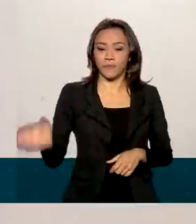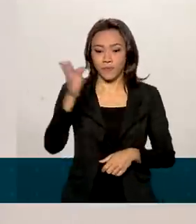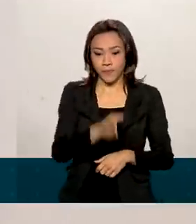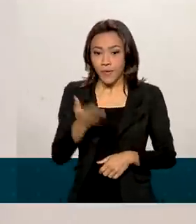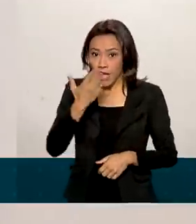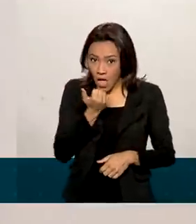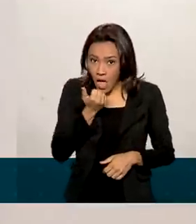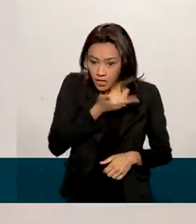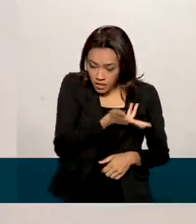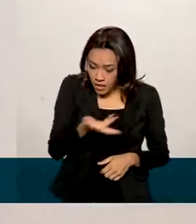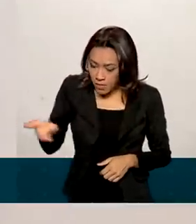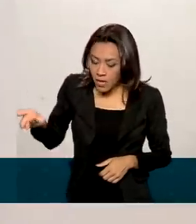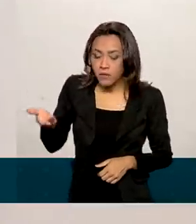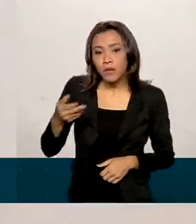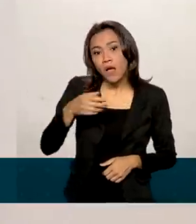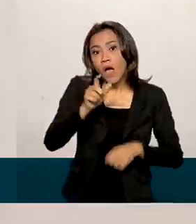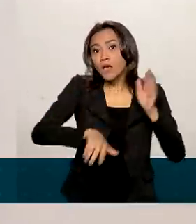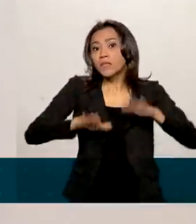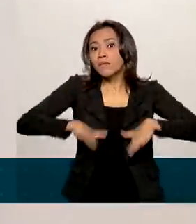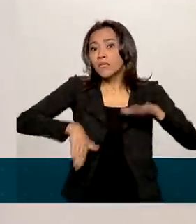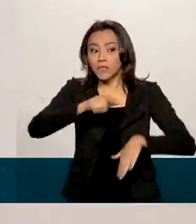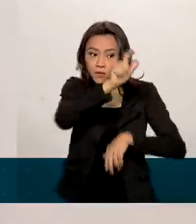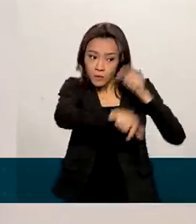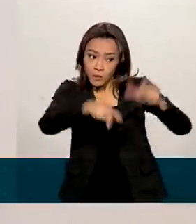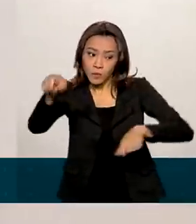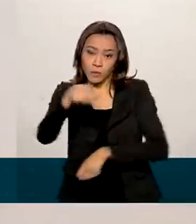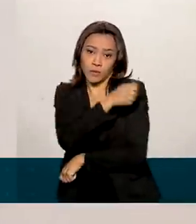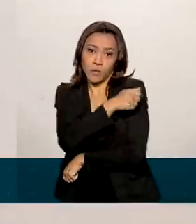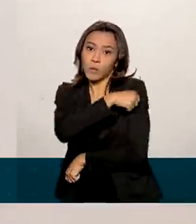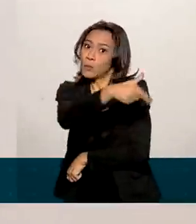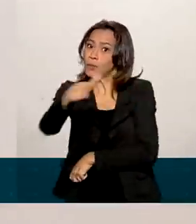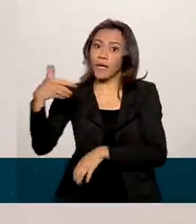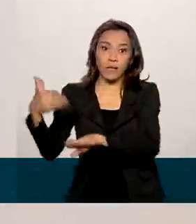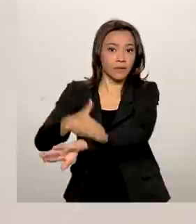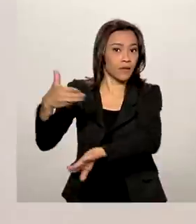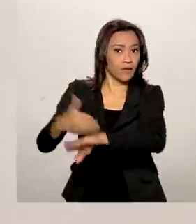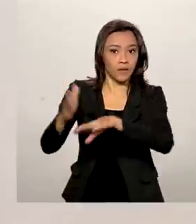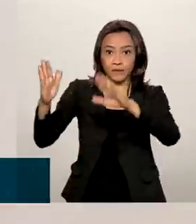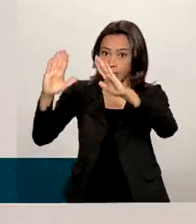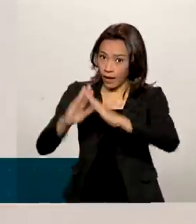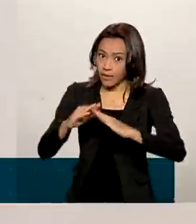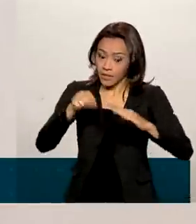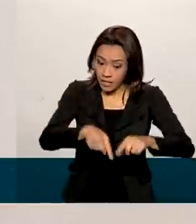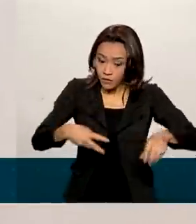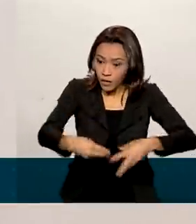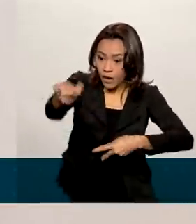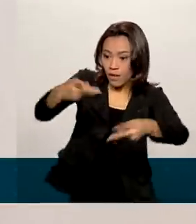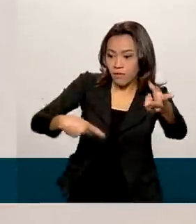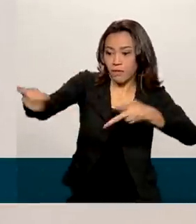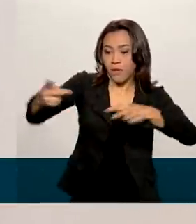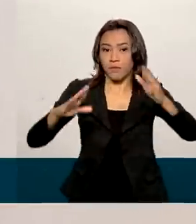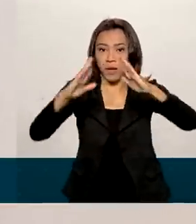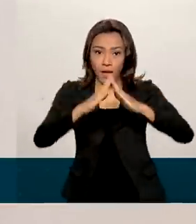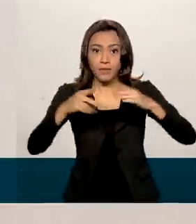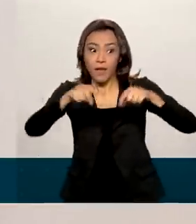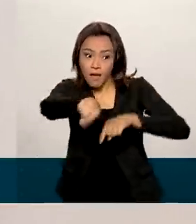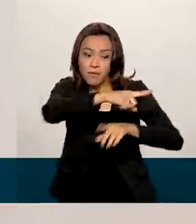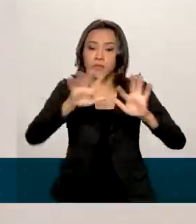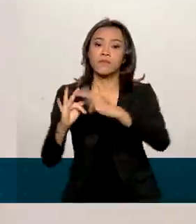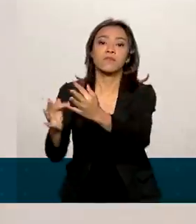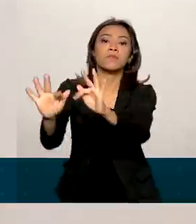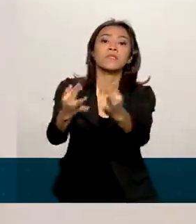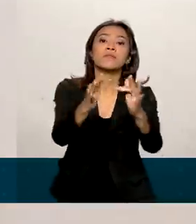o estudante não tem acesso em casa e hoje foi levado para dentro de casa, então as famílias começam